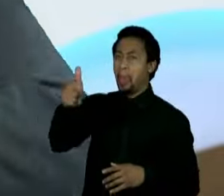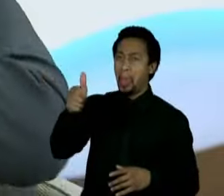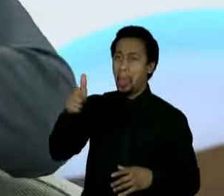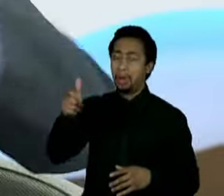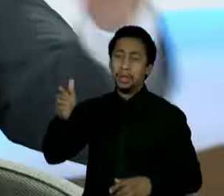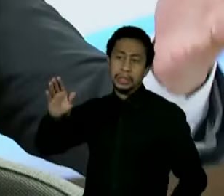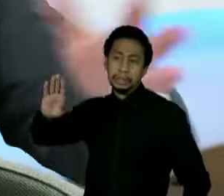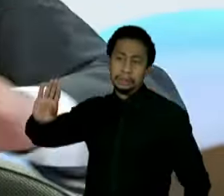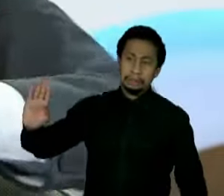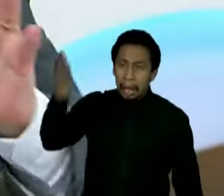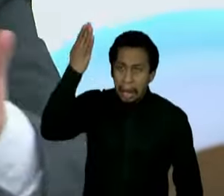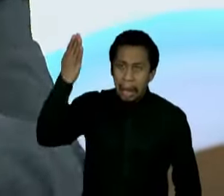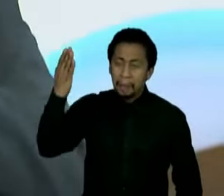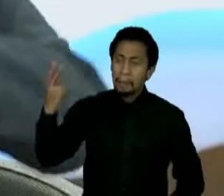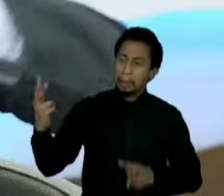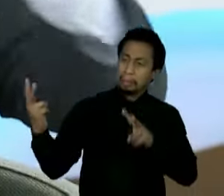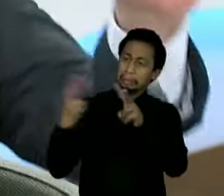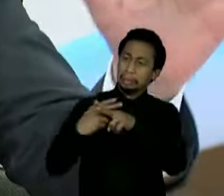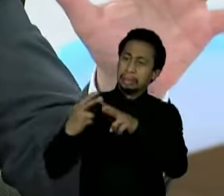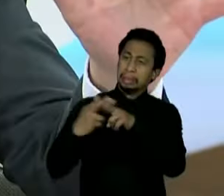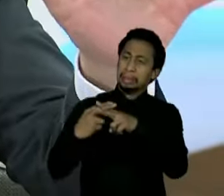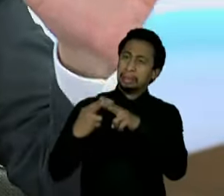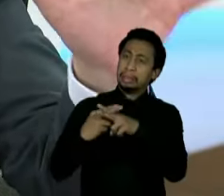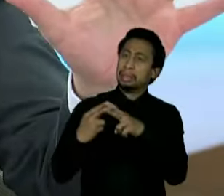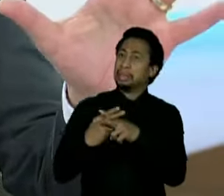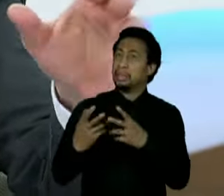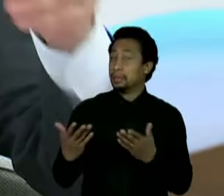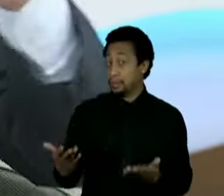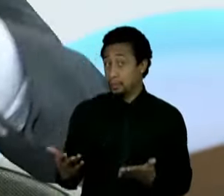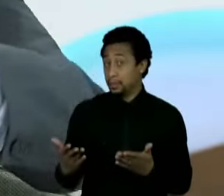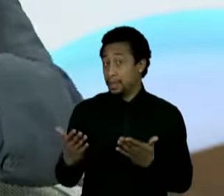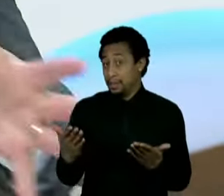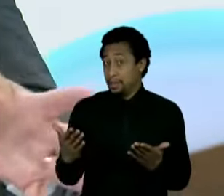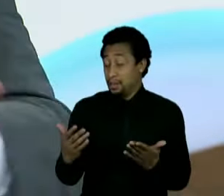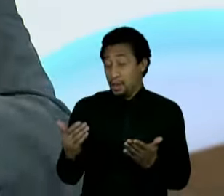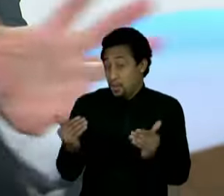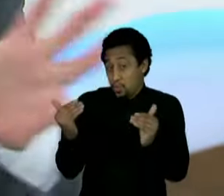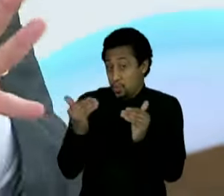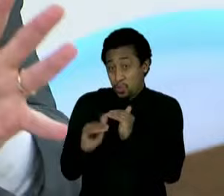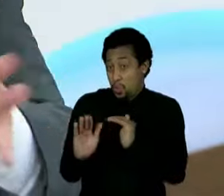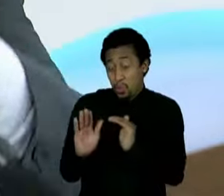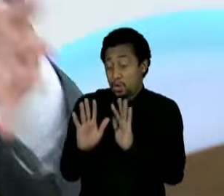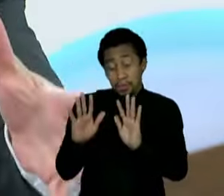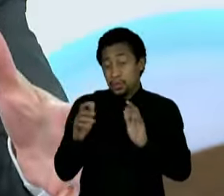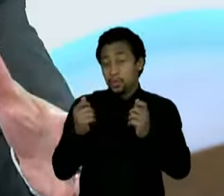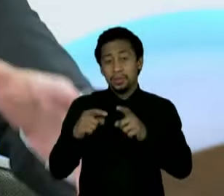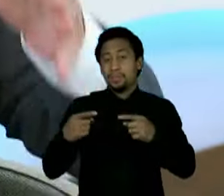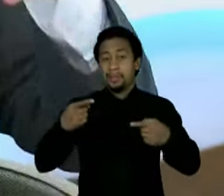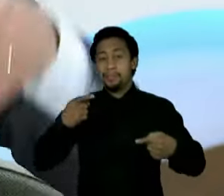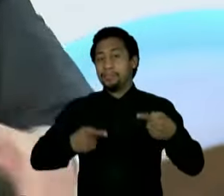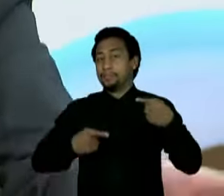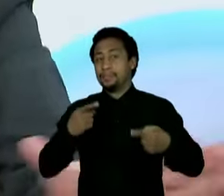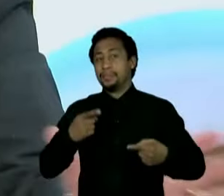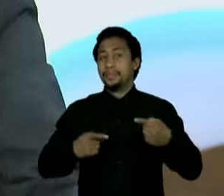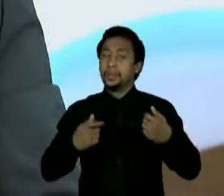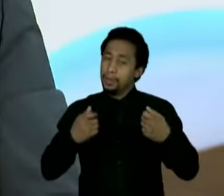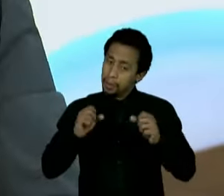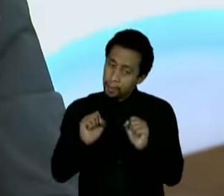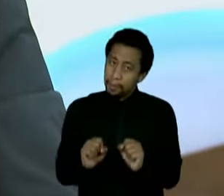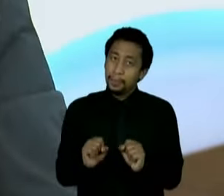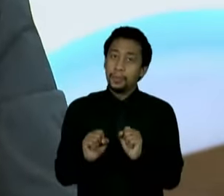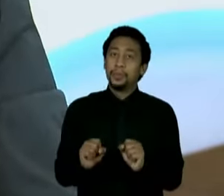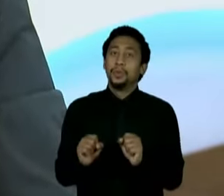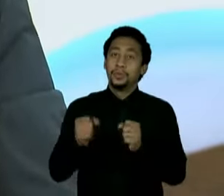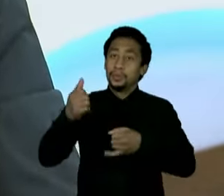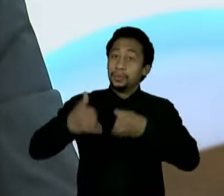um tapa nele, eu brigar com ele, enfim. Mas temos posições divergentes e eu vou derrotá-lo no voto, que é o que eu sei fazer. Na democracia, eu confio no processo